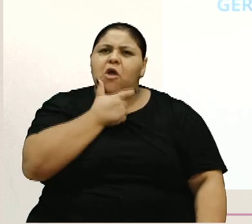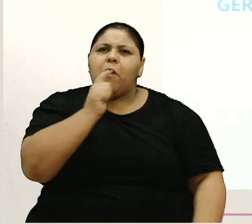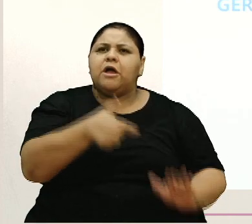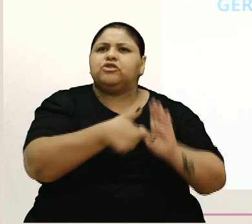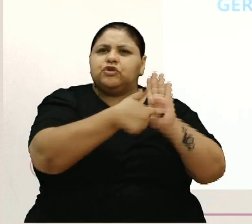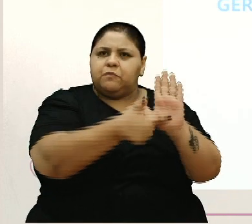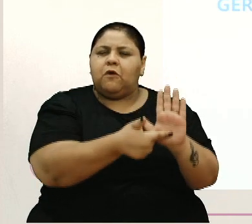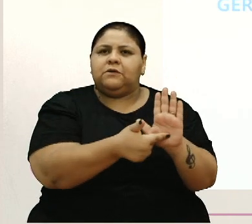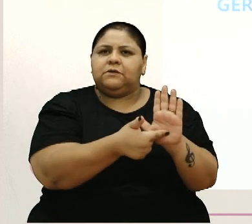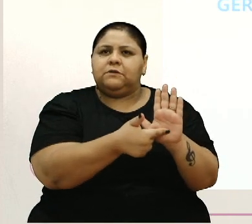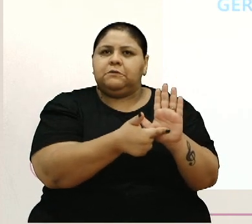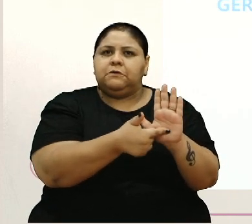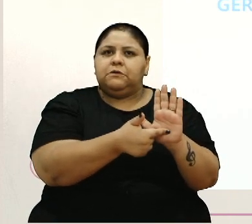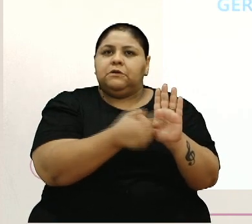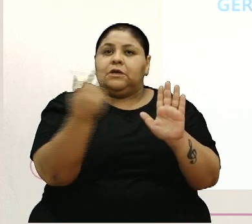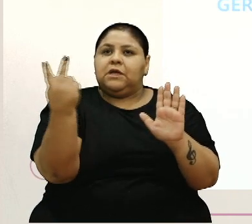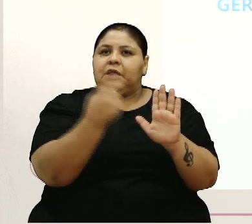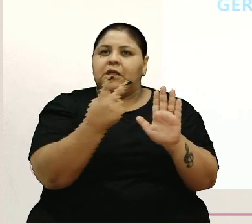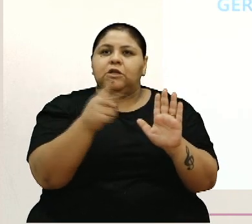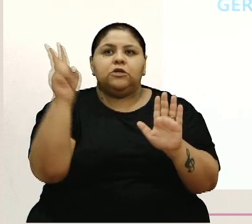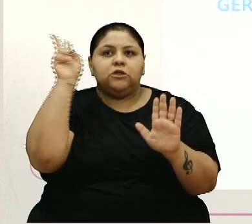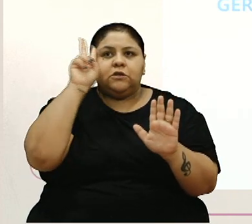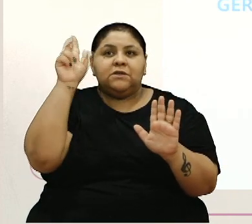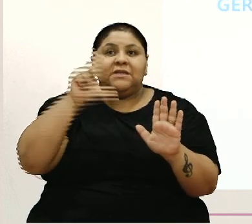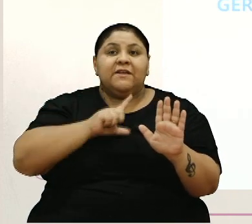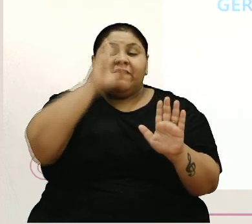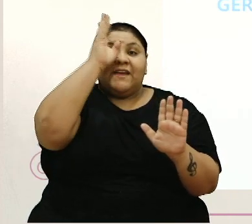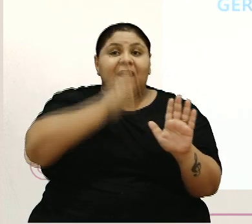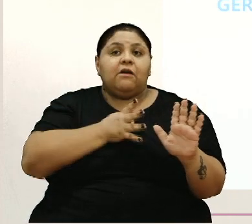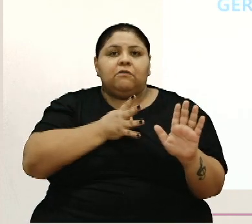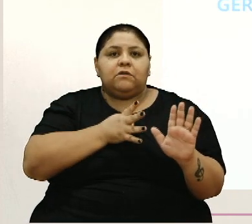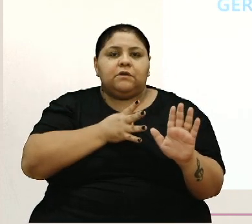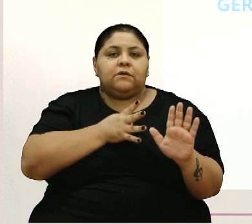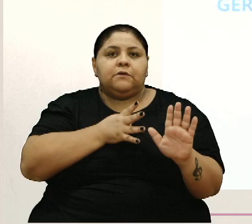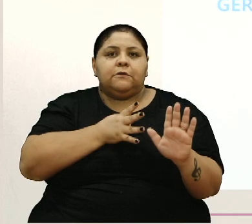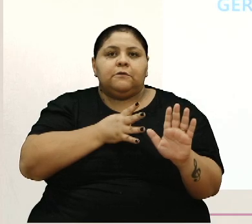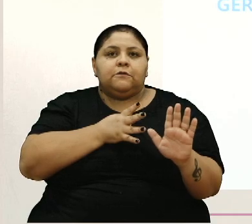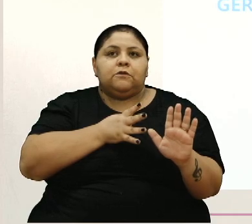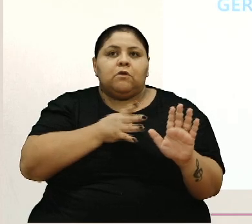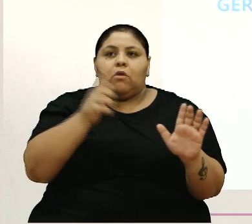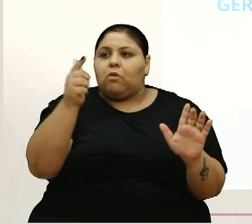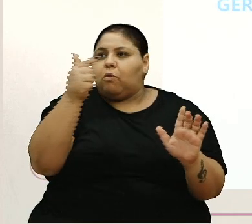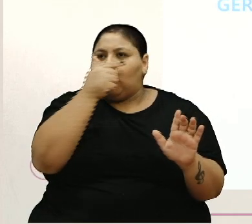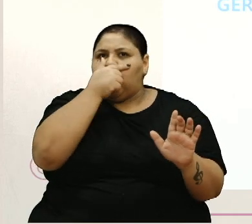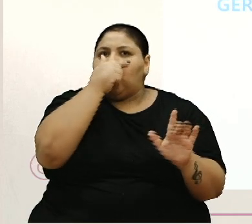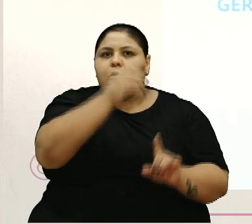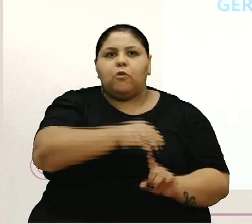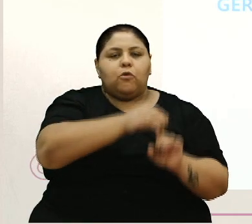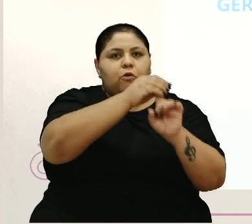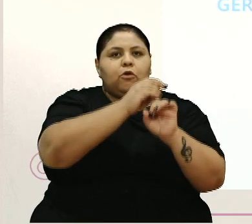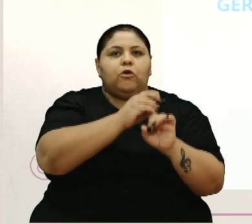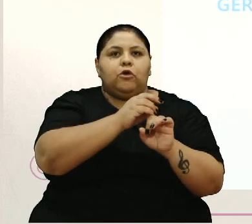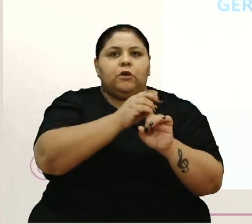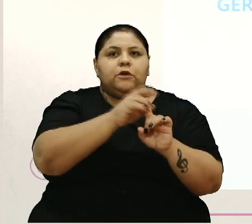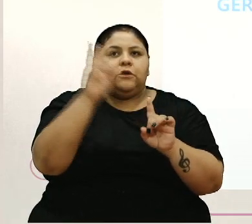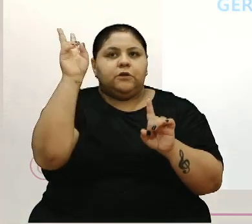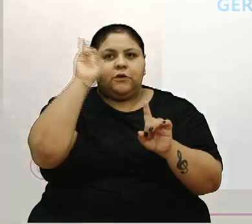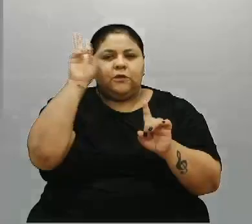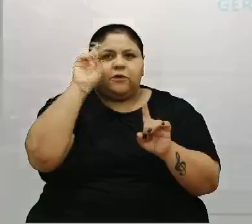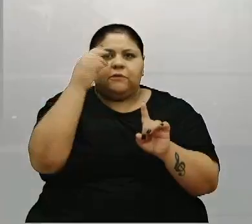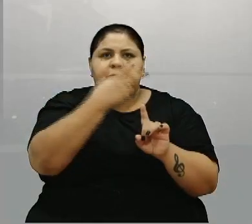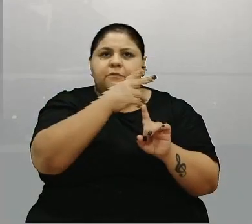disso foi as duas segundas-feiras que a gente teve gratuita, onde literalmente lotou, principalmente, a segunda-feira. Em